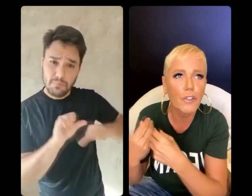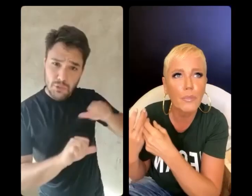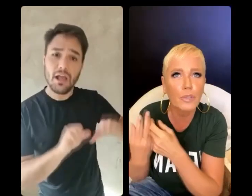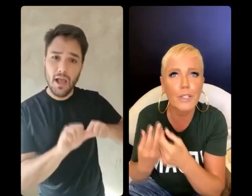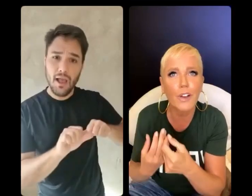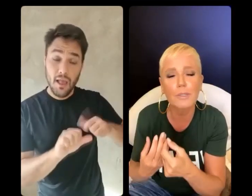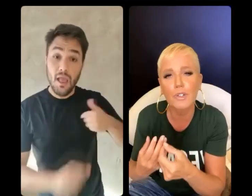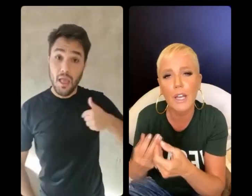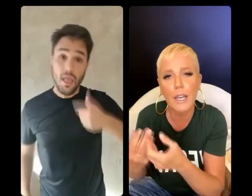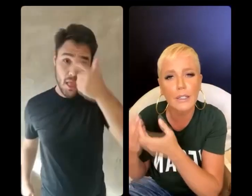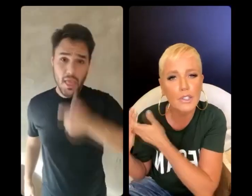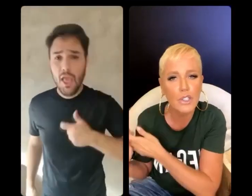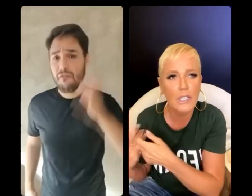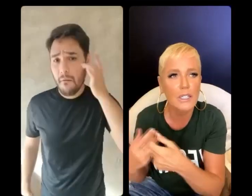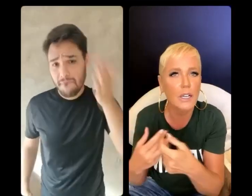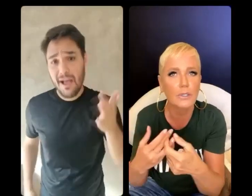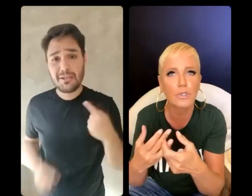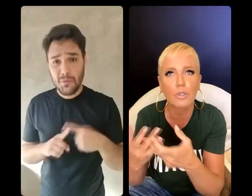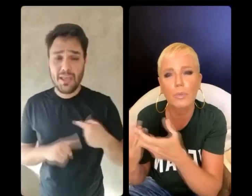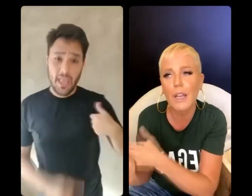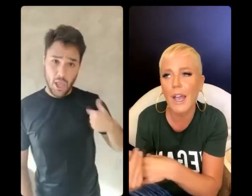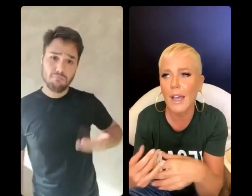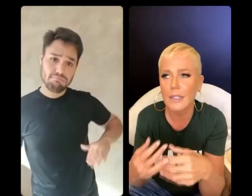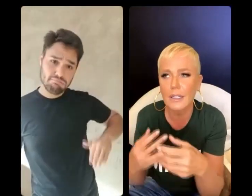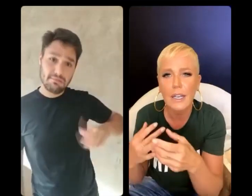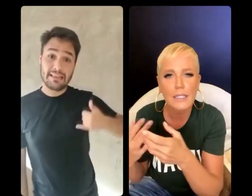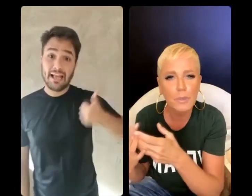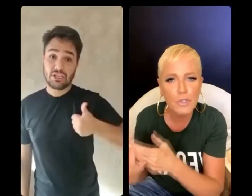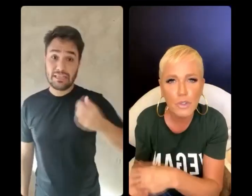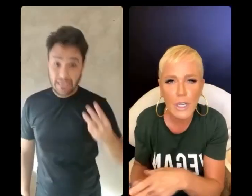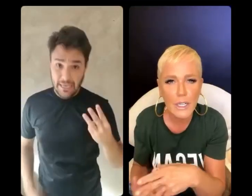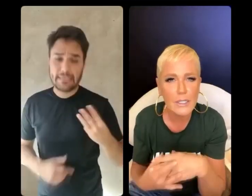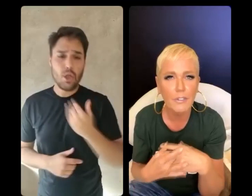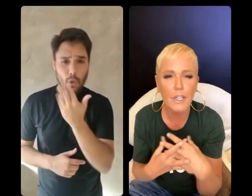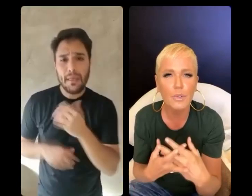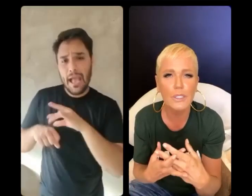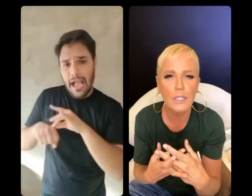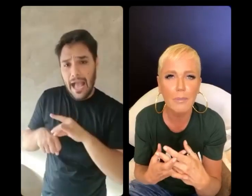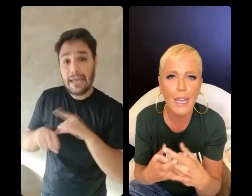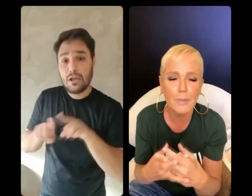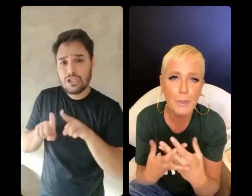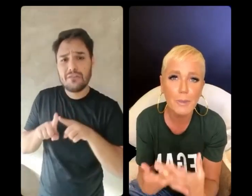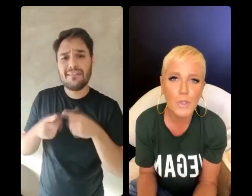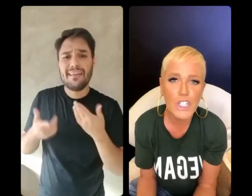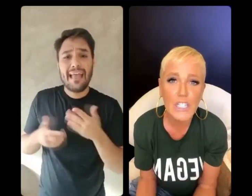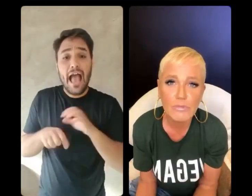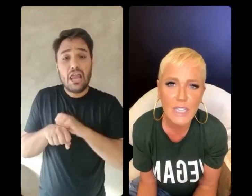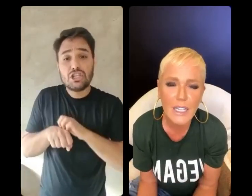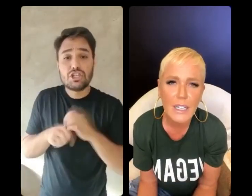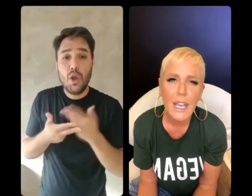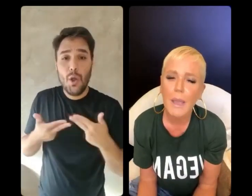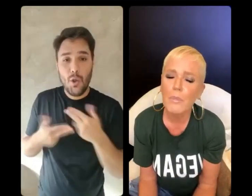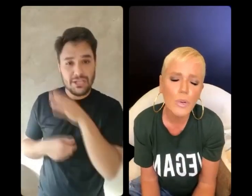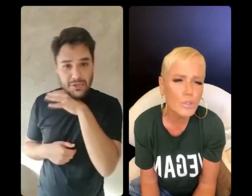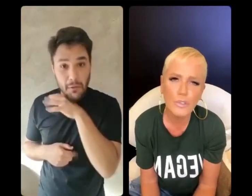eu fui muito mais fácil, porque eu já era desde os 13 anos, não cubia carne, sempre tive intolerância a várias coisas animais, mas para as pessoas que não